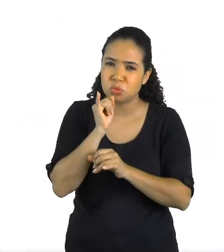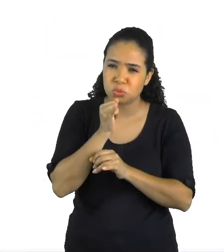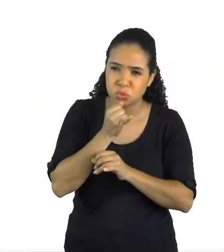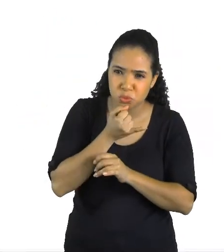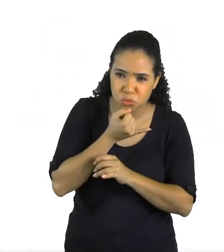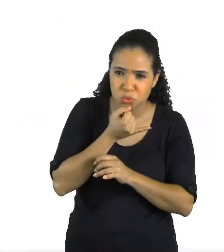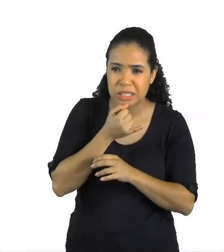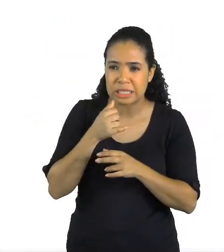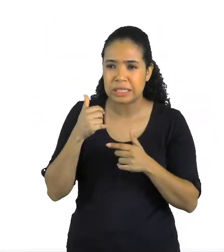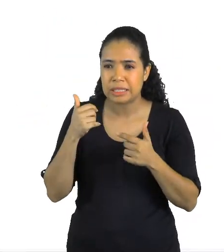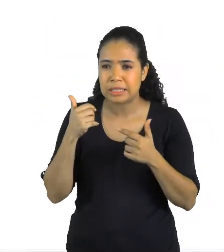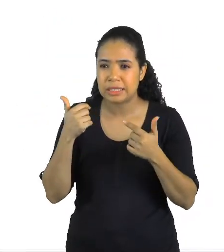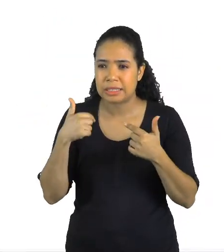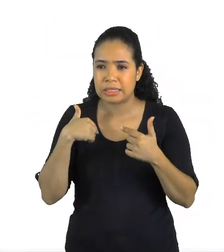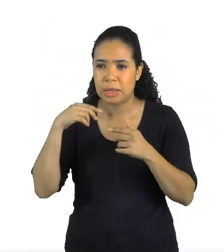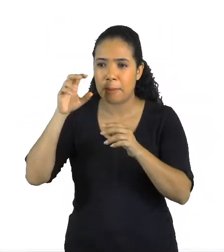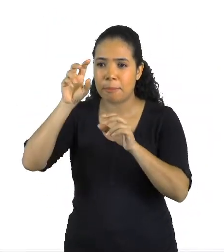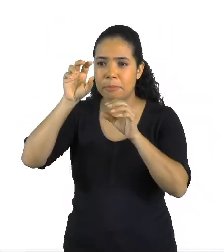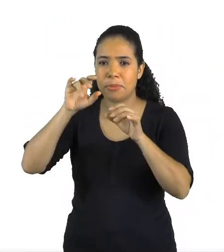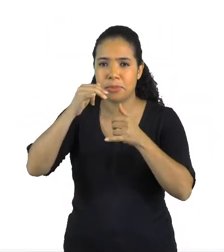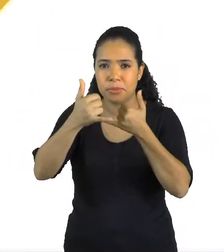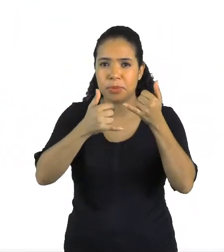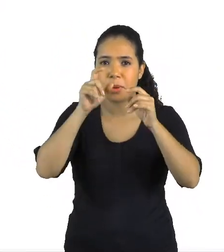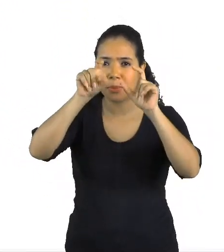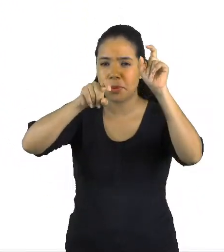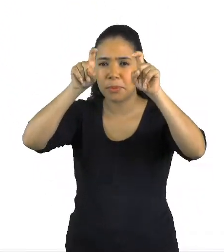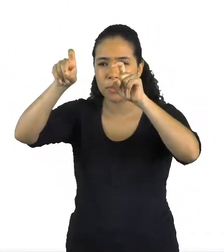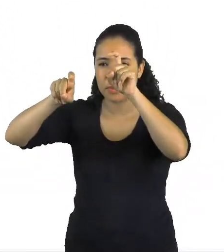torta todos os meus brinquedos de criança.